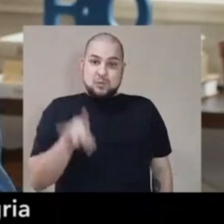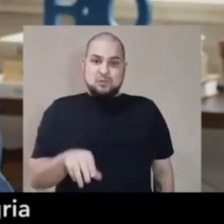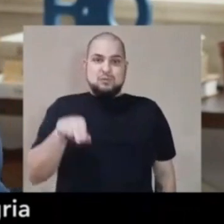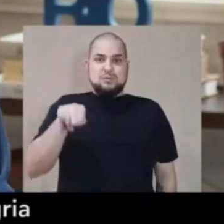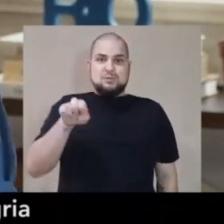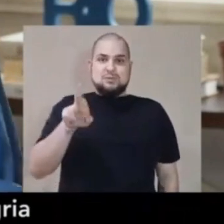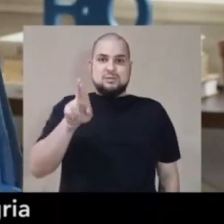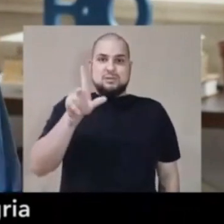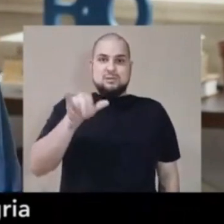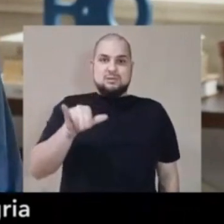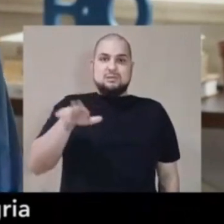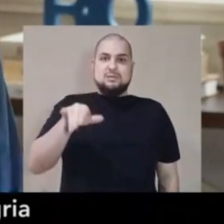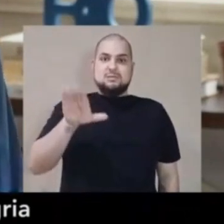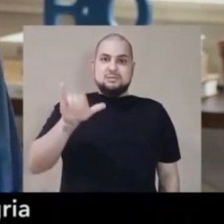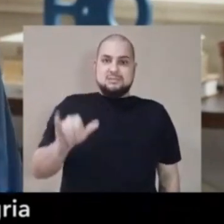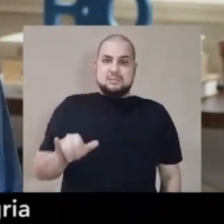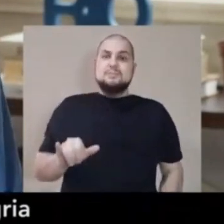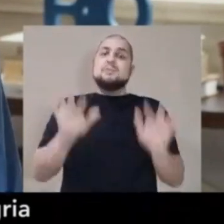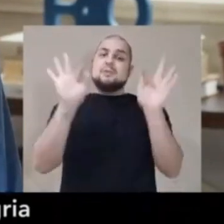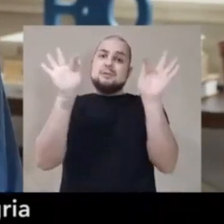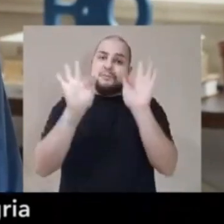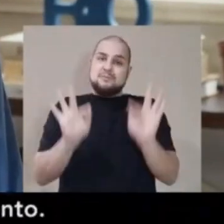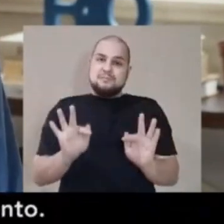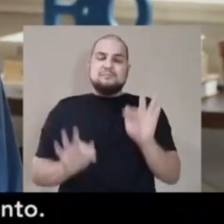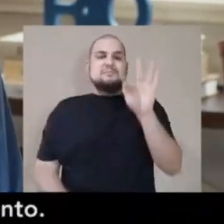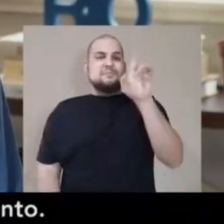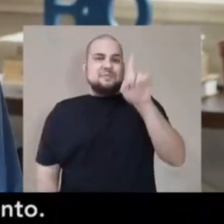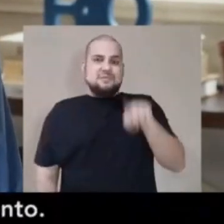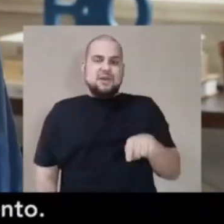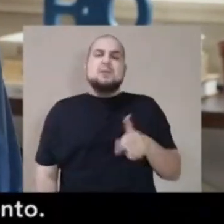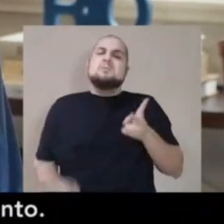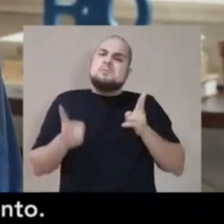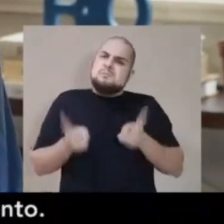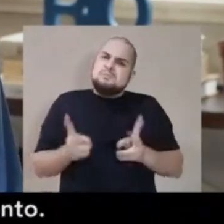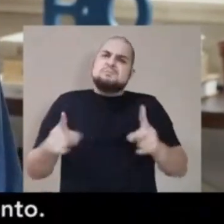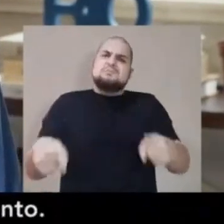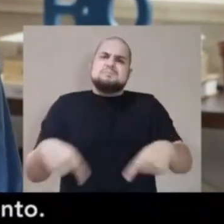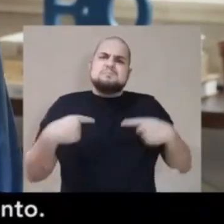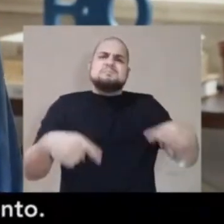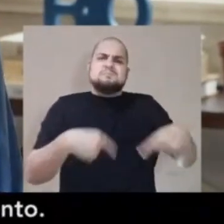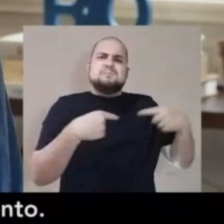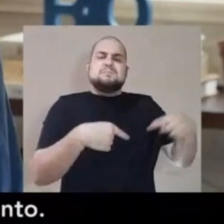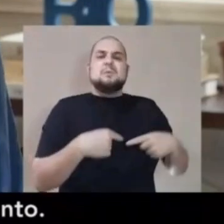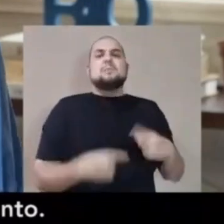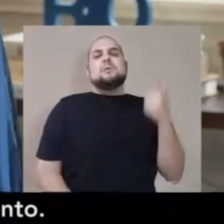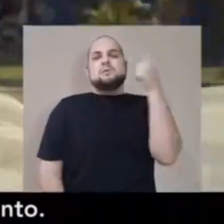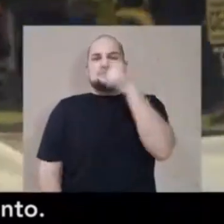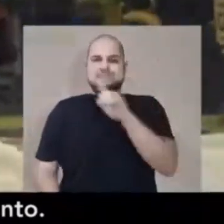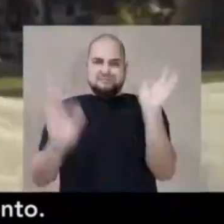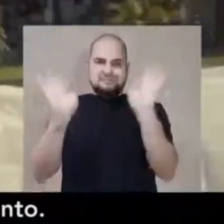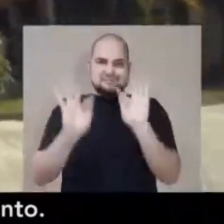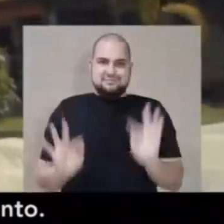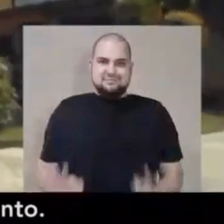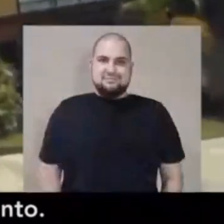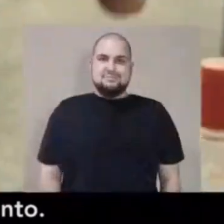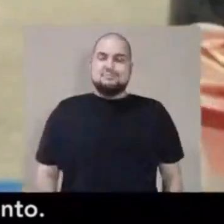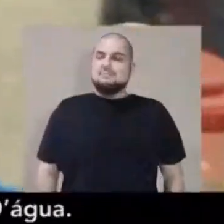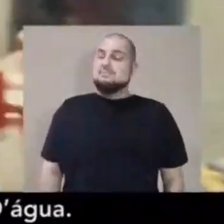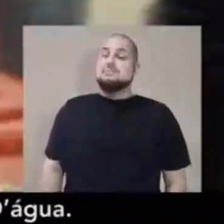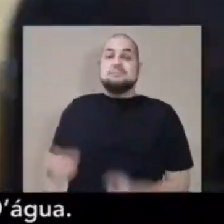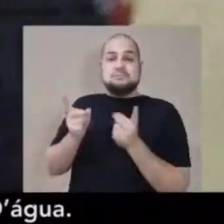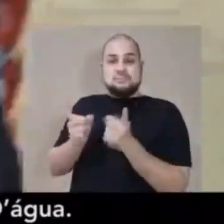Nerli Nancy Que não perde a fé e a alegria Mesmo diante de toda dificuldade para ganhar o seu sustento